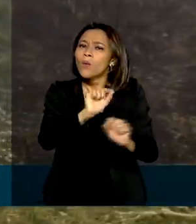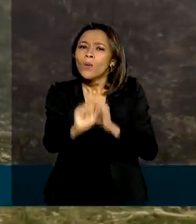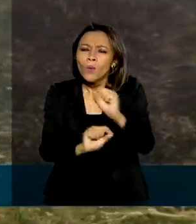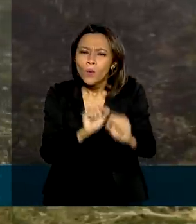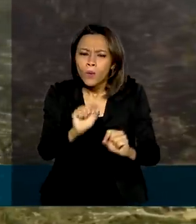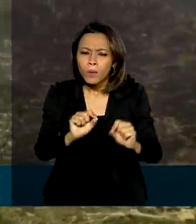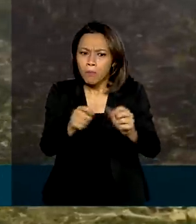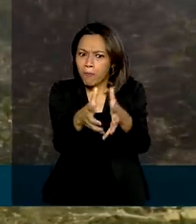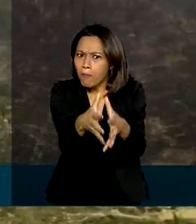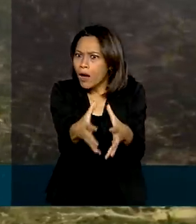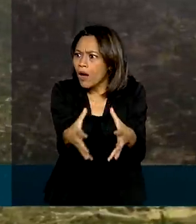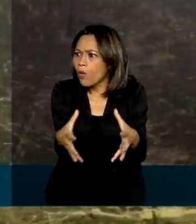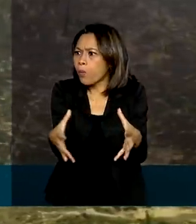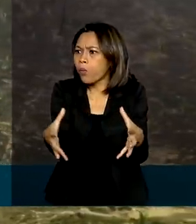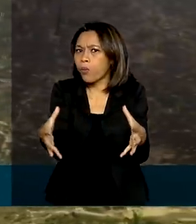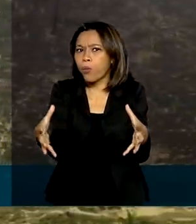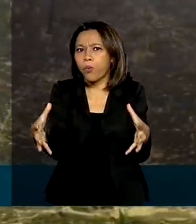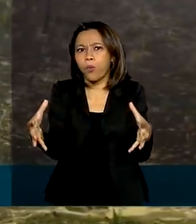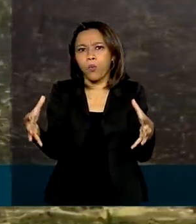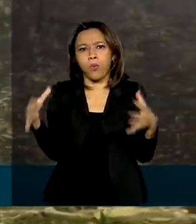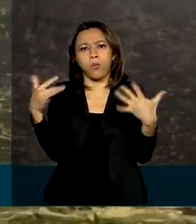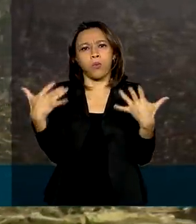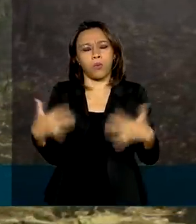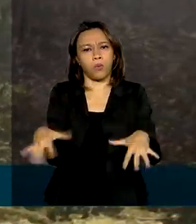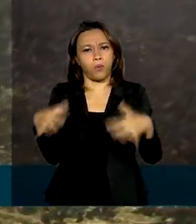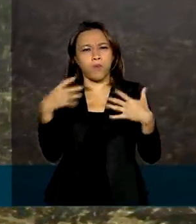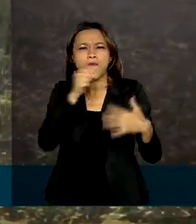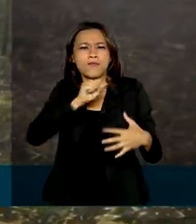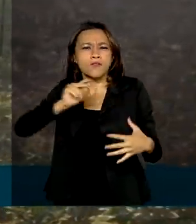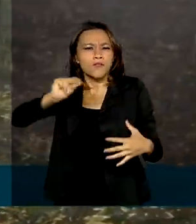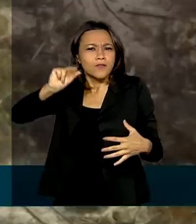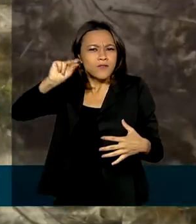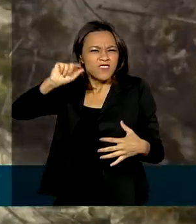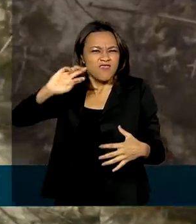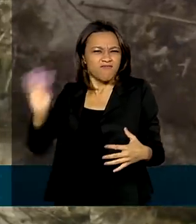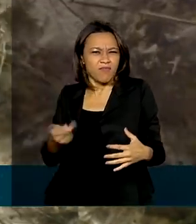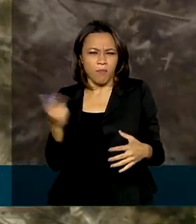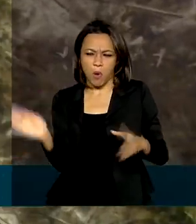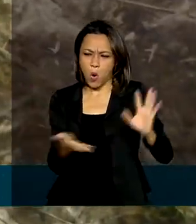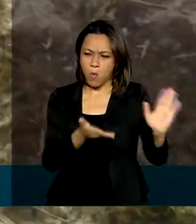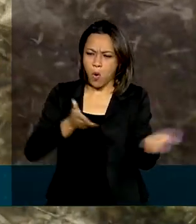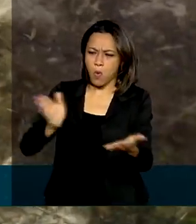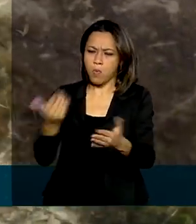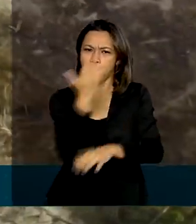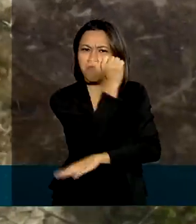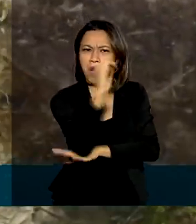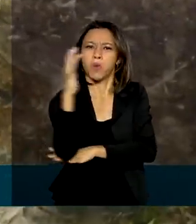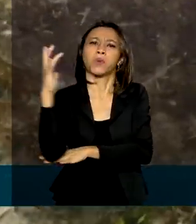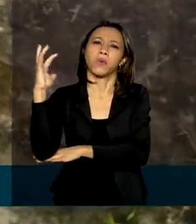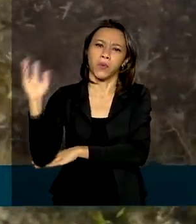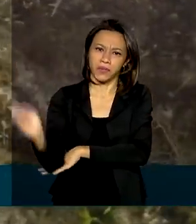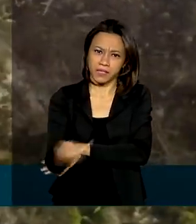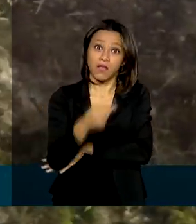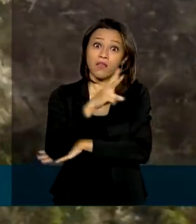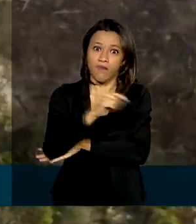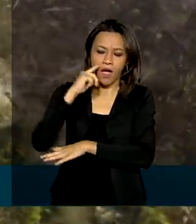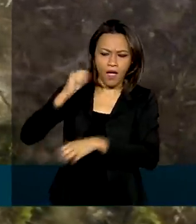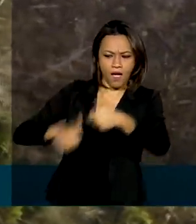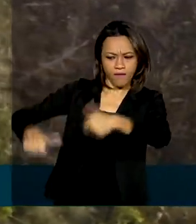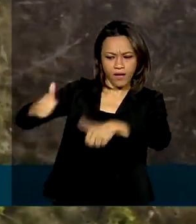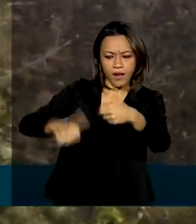maior e mais antigo processo de desmatamento e vai avaliar uma região em